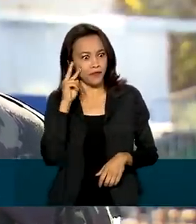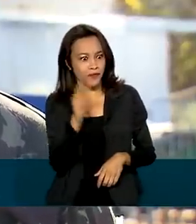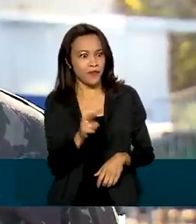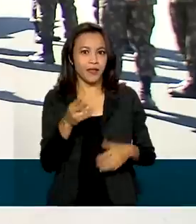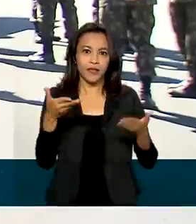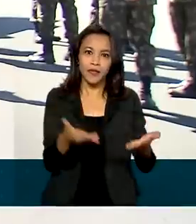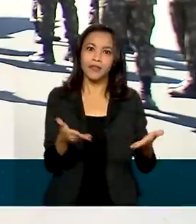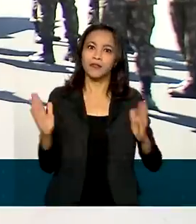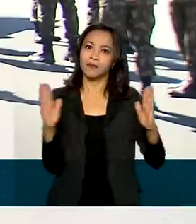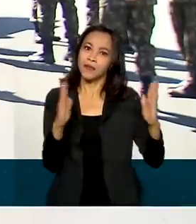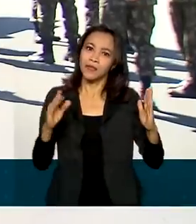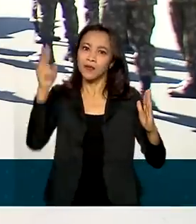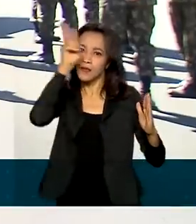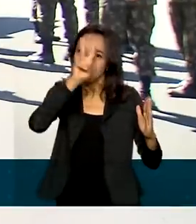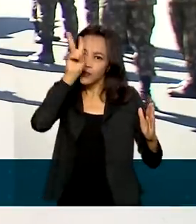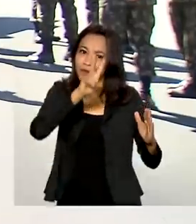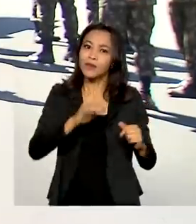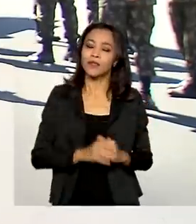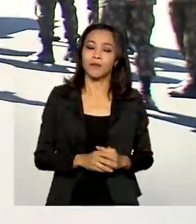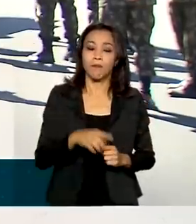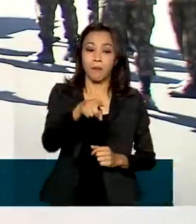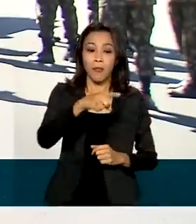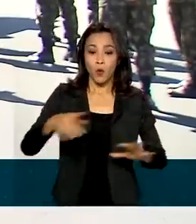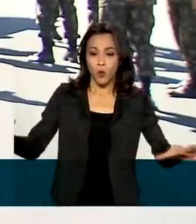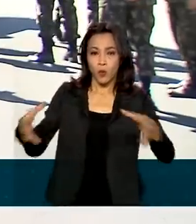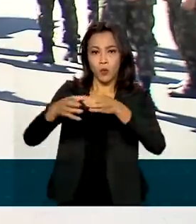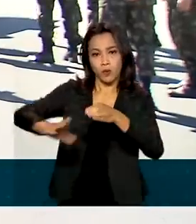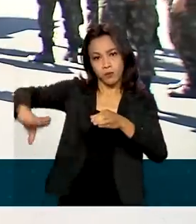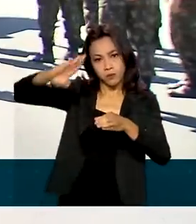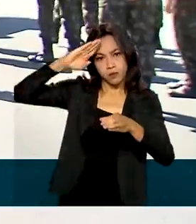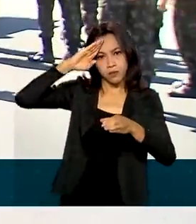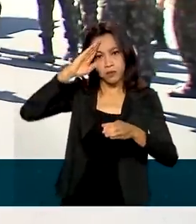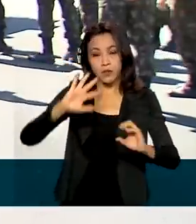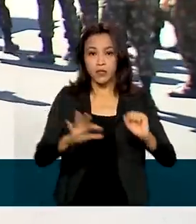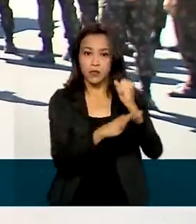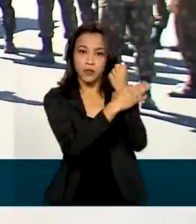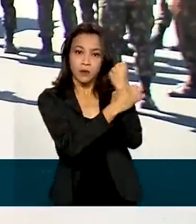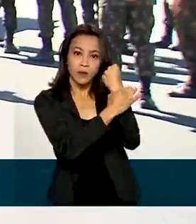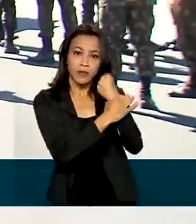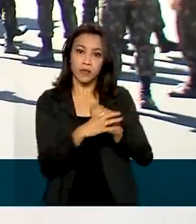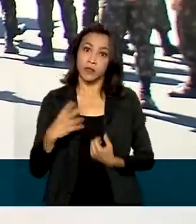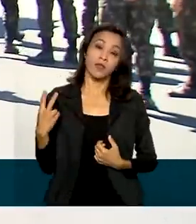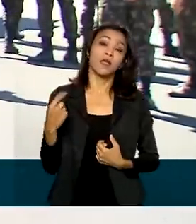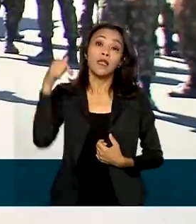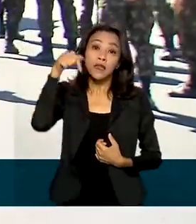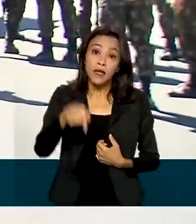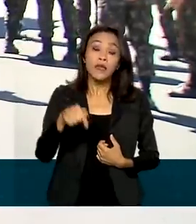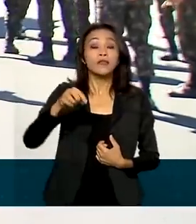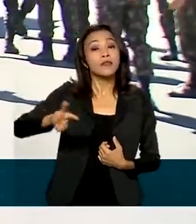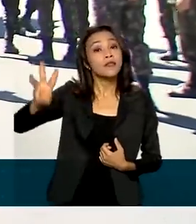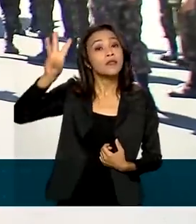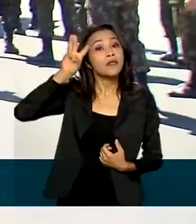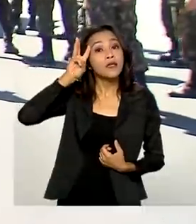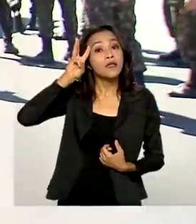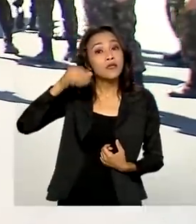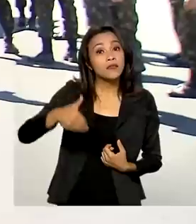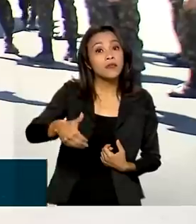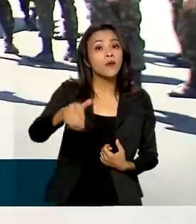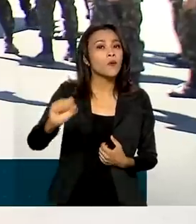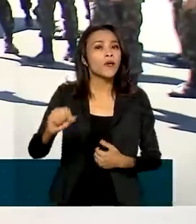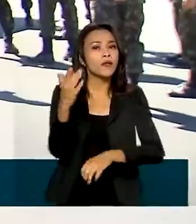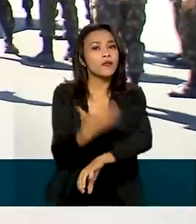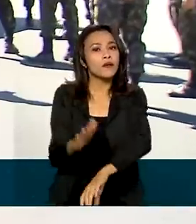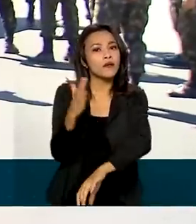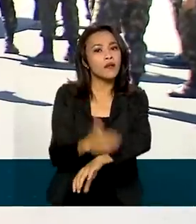esse momento histórico. As Forças Armadas e as Instituições de Segurança Pública vão promover ainda nesta terça-feira ensaios